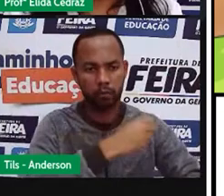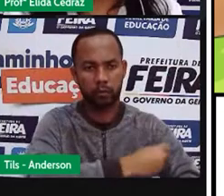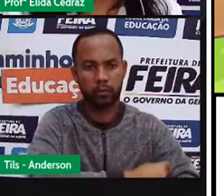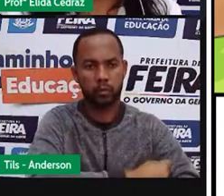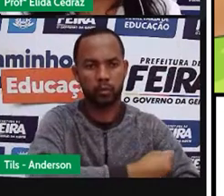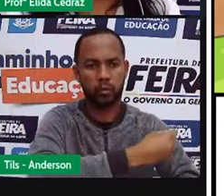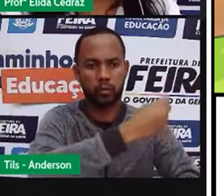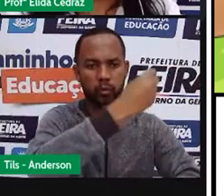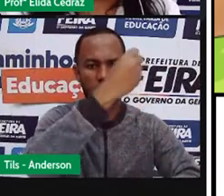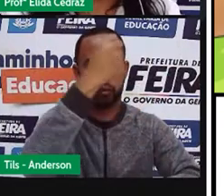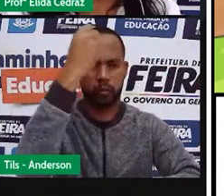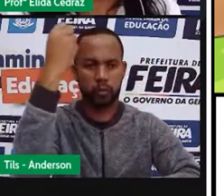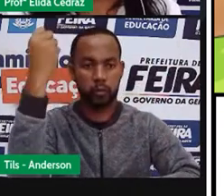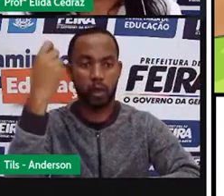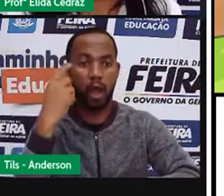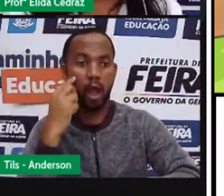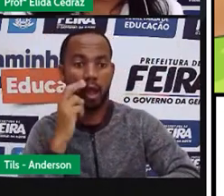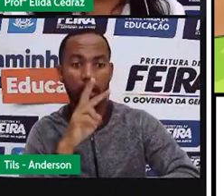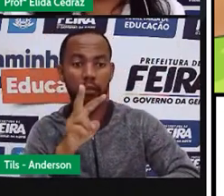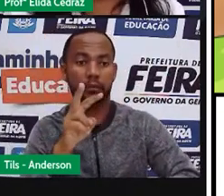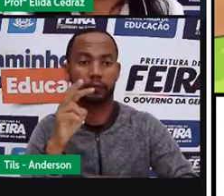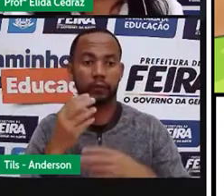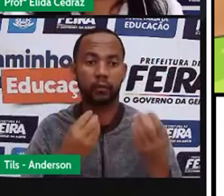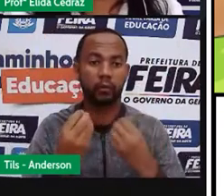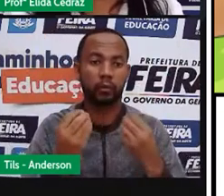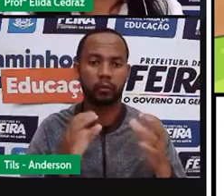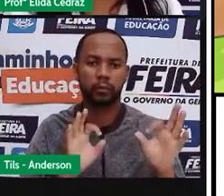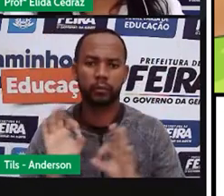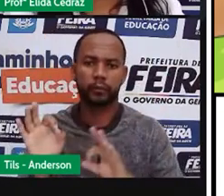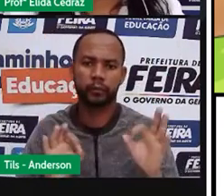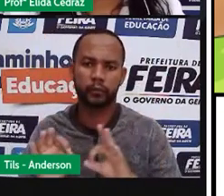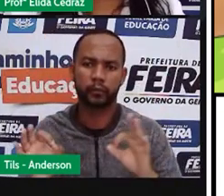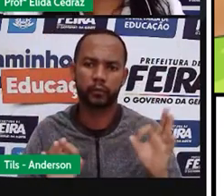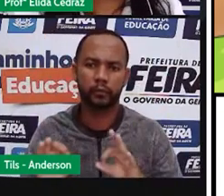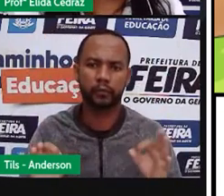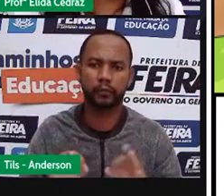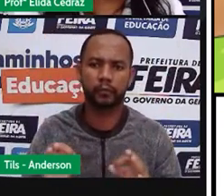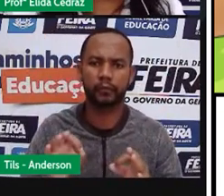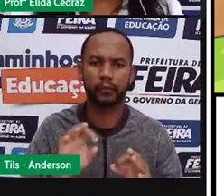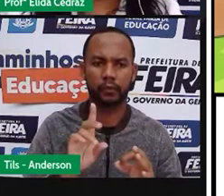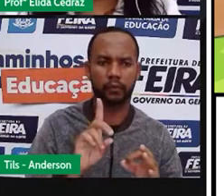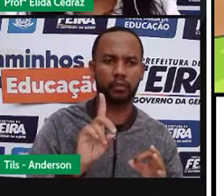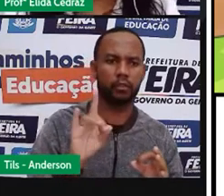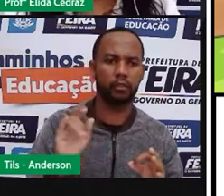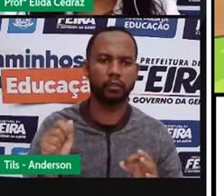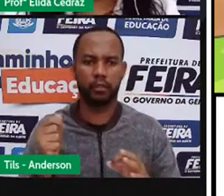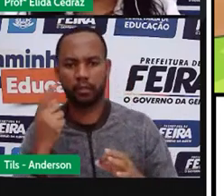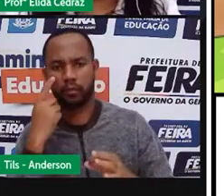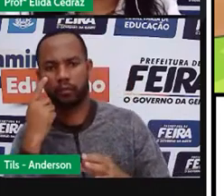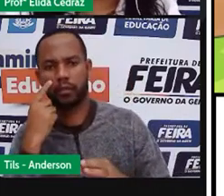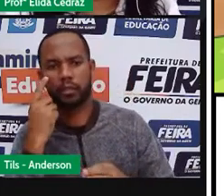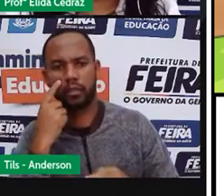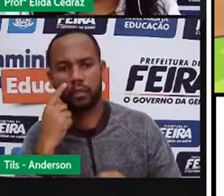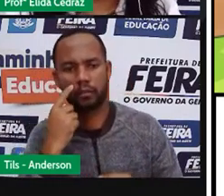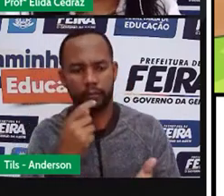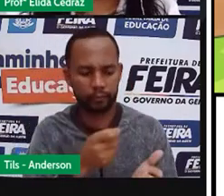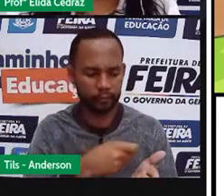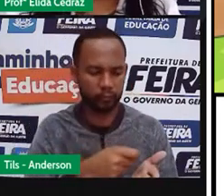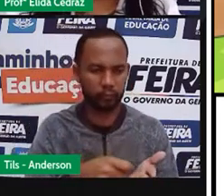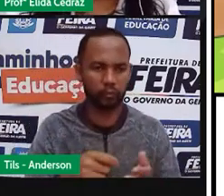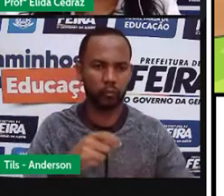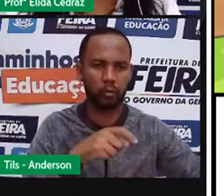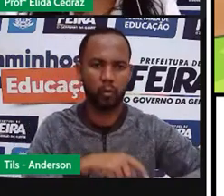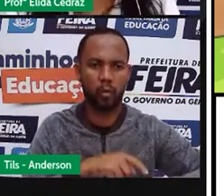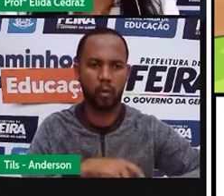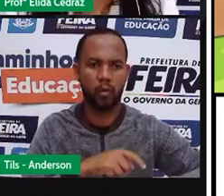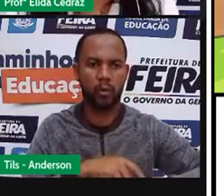Eles organizavam a divisão do dia e eles marcavam da hora que